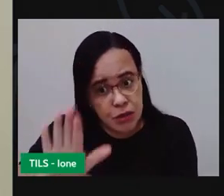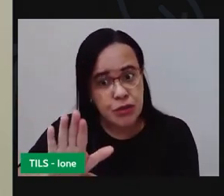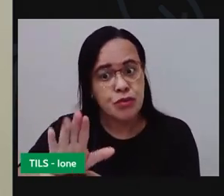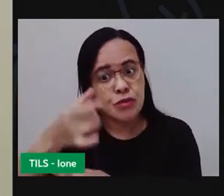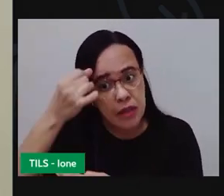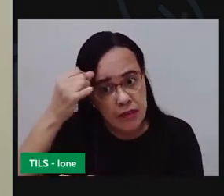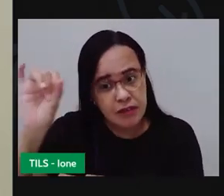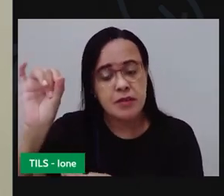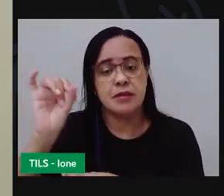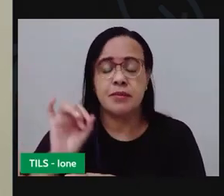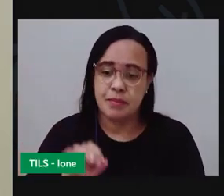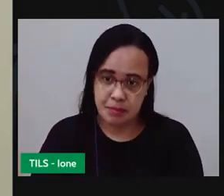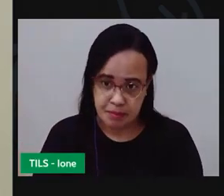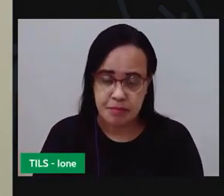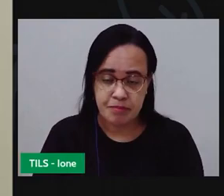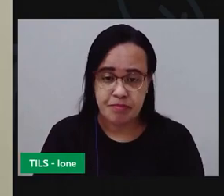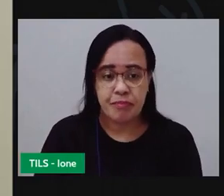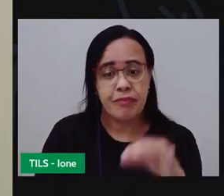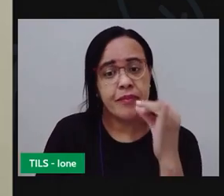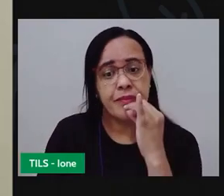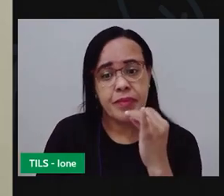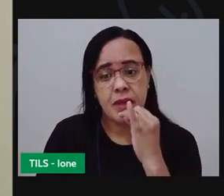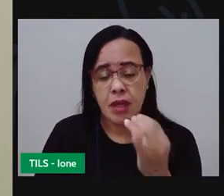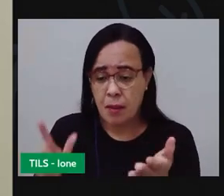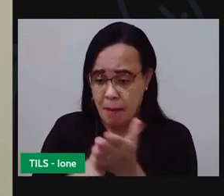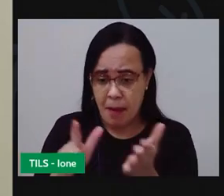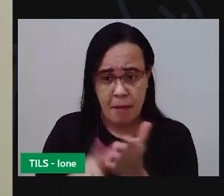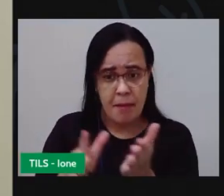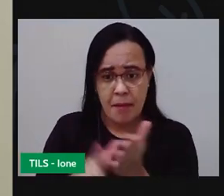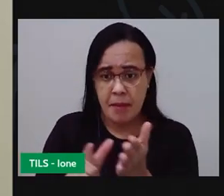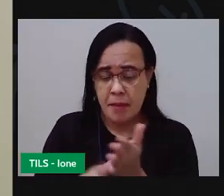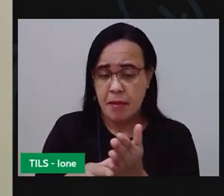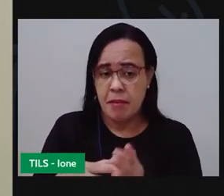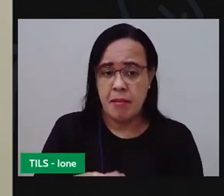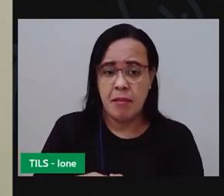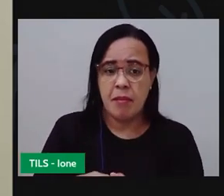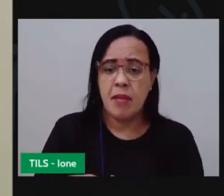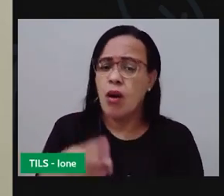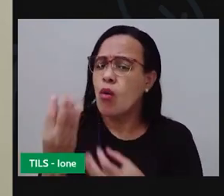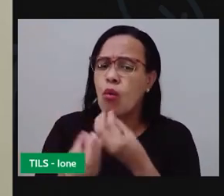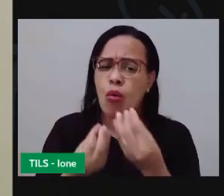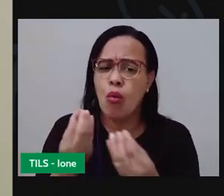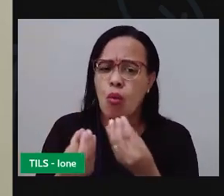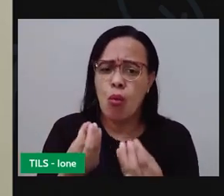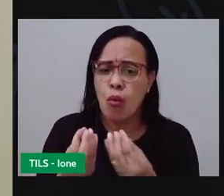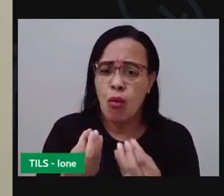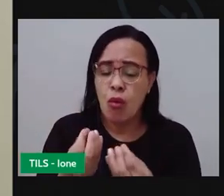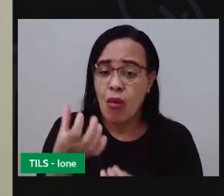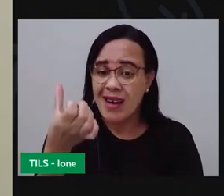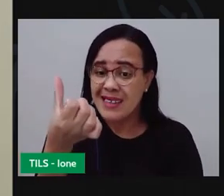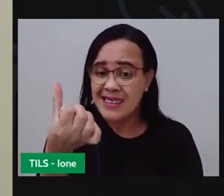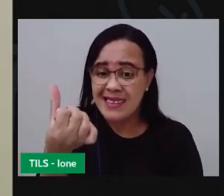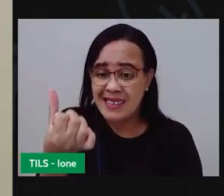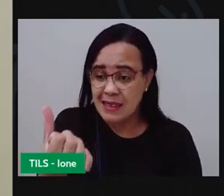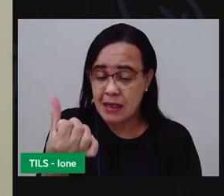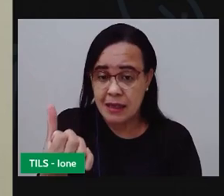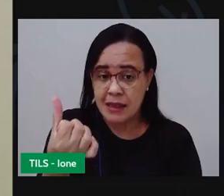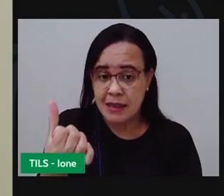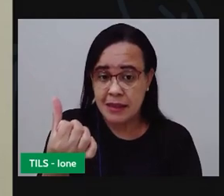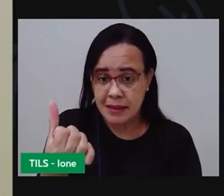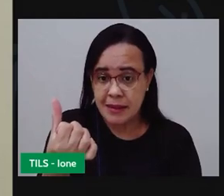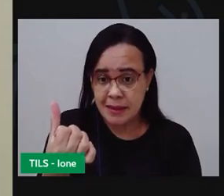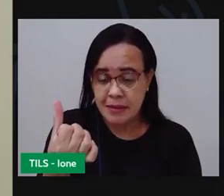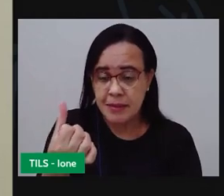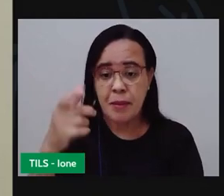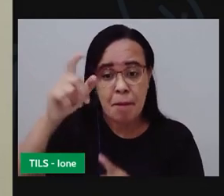três a seis meses para se decompor. Olha, ele vai levar de seis